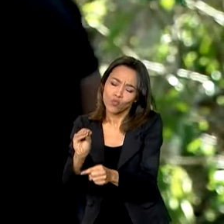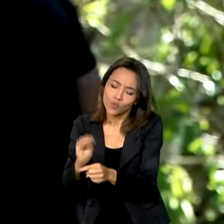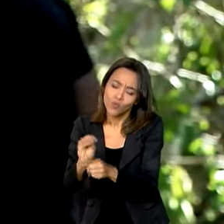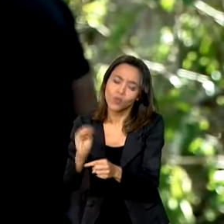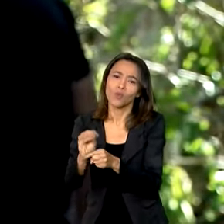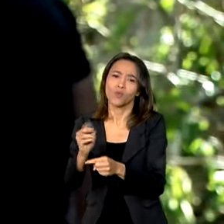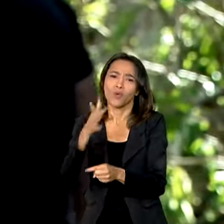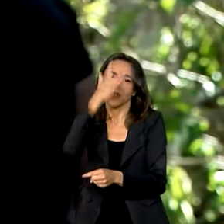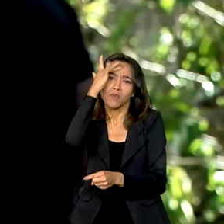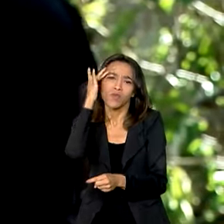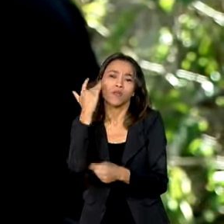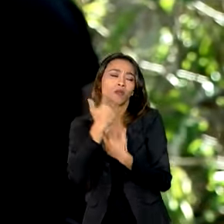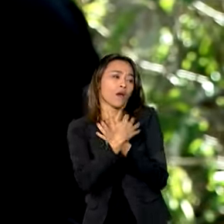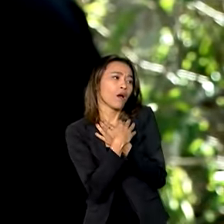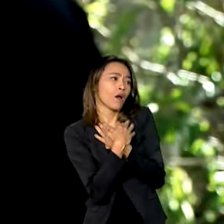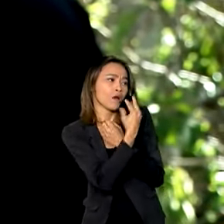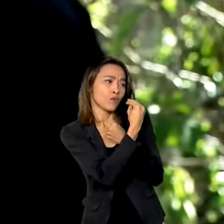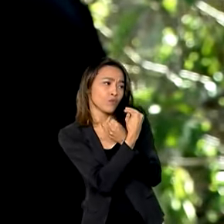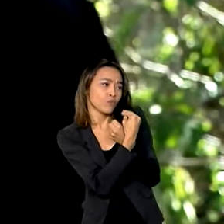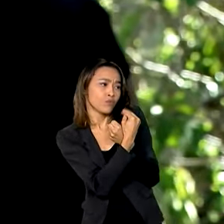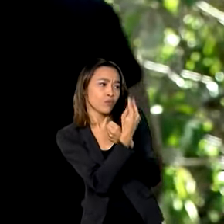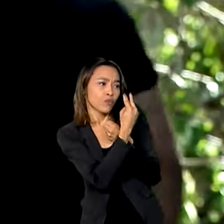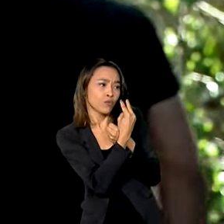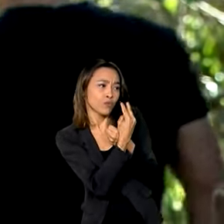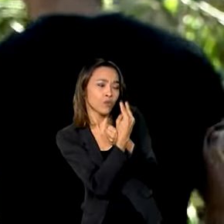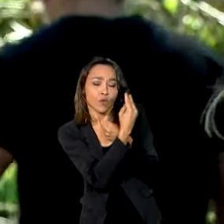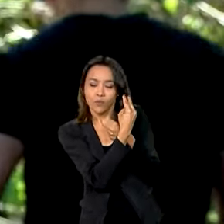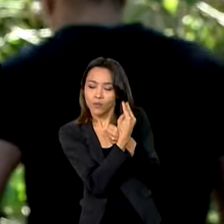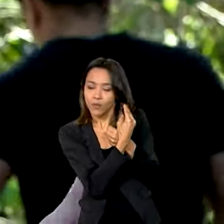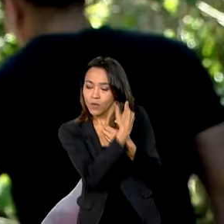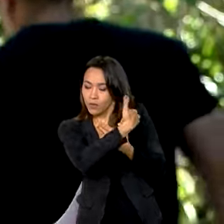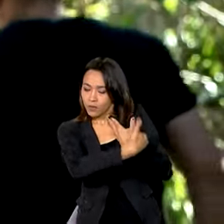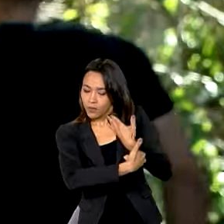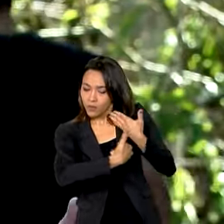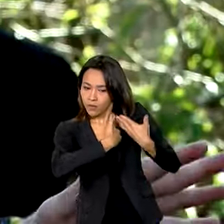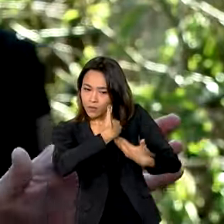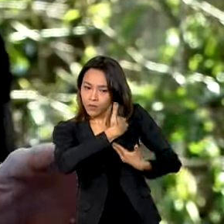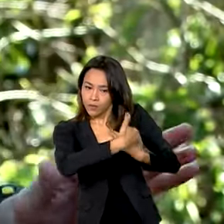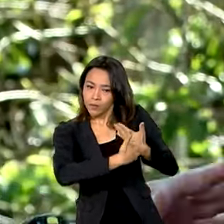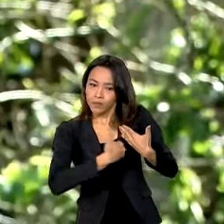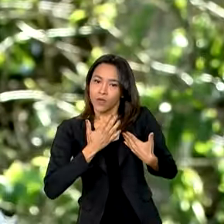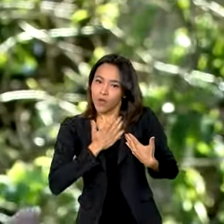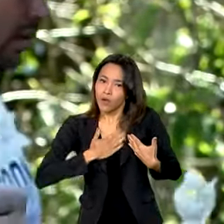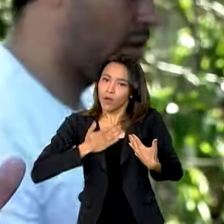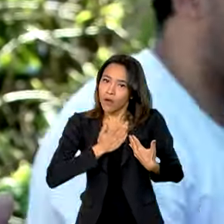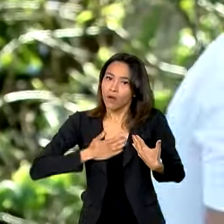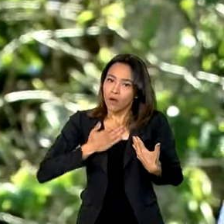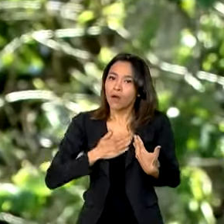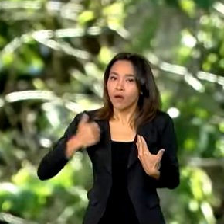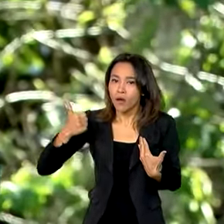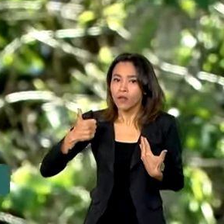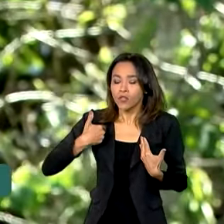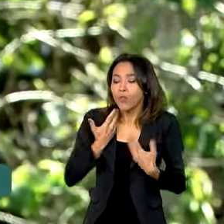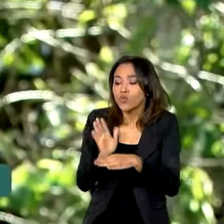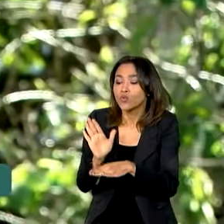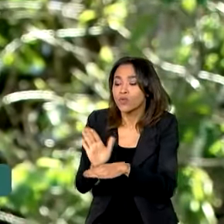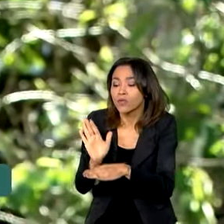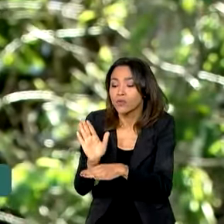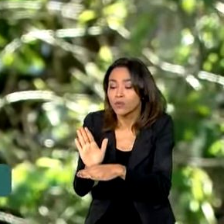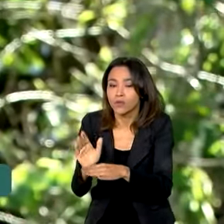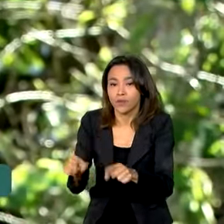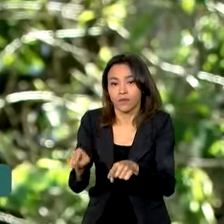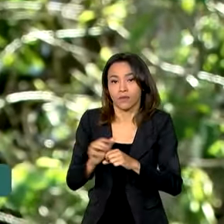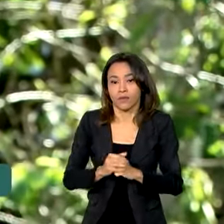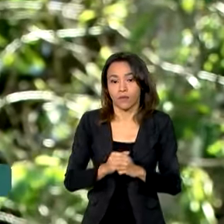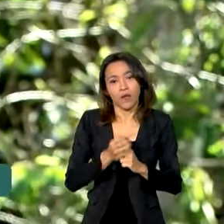O pessoal fica mais tranquilo quando tem alguém olhando e dando o mínimo de, estamos aqui. Tá, vocês estão passando isso, mas nós estamos aqui, estamos ajudando de que maneira que possível.